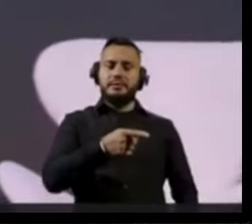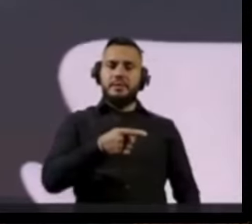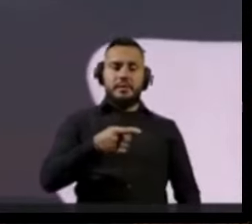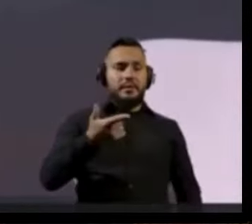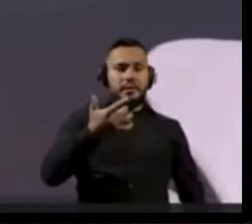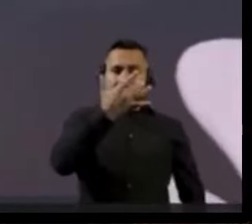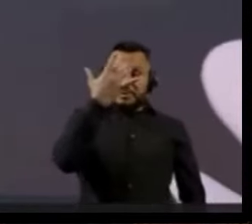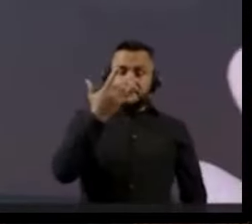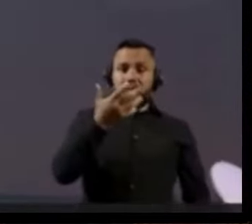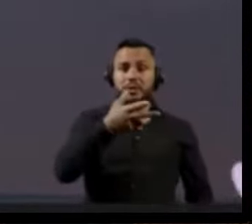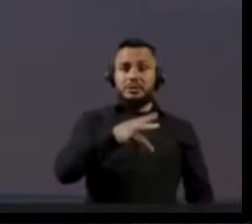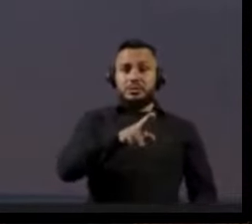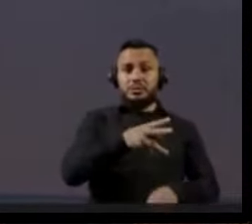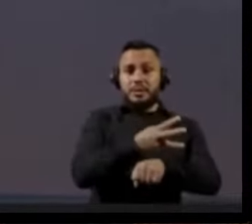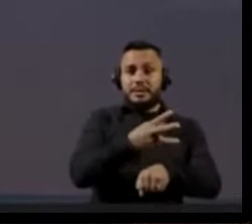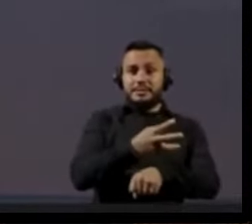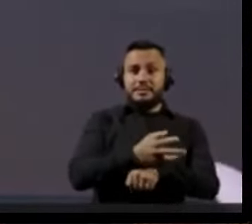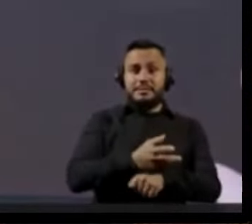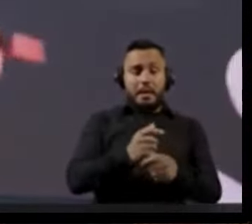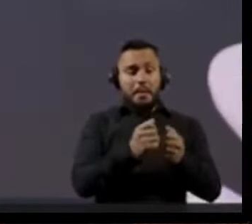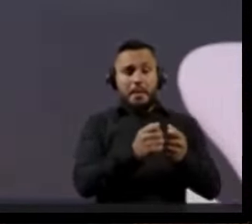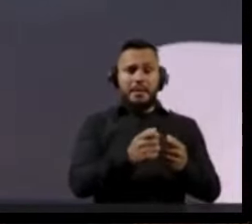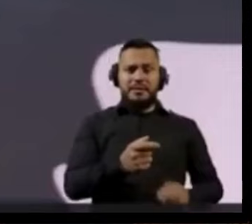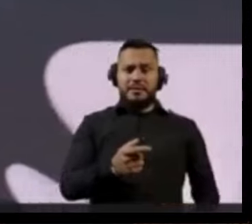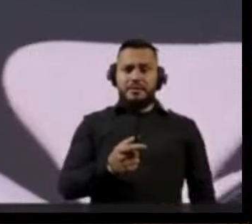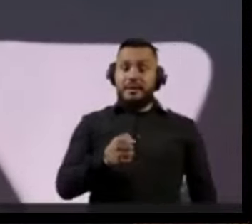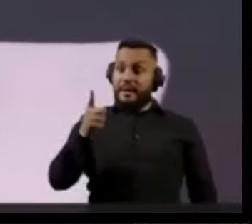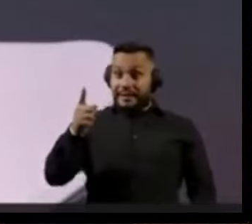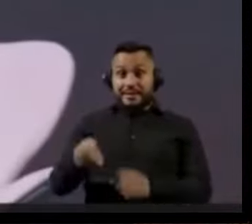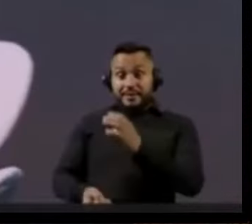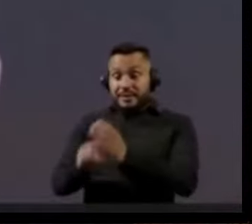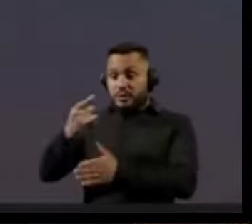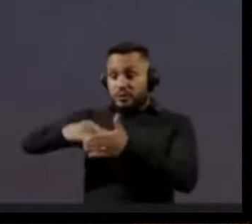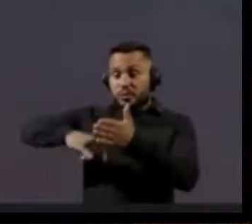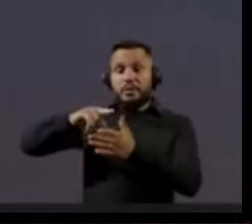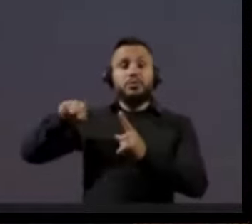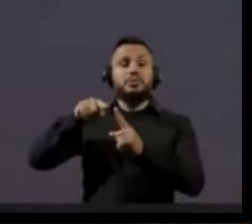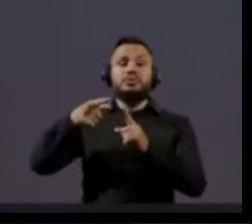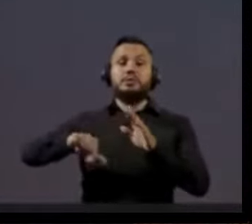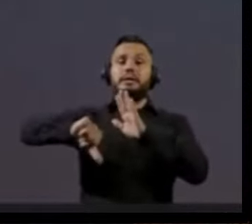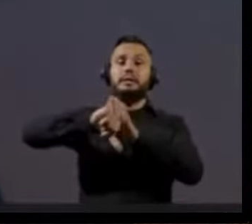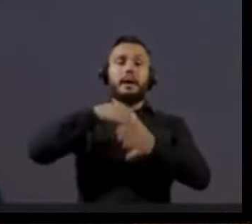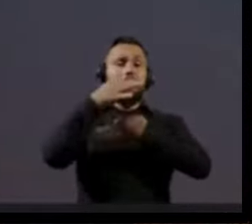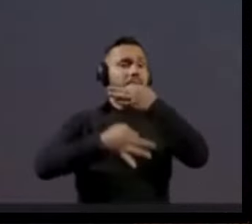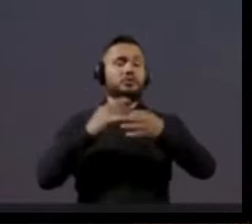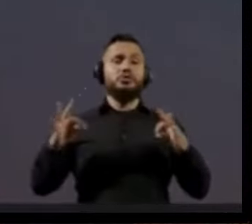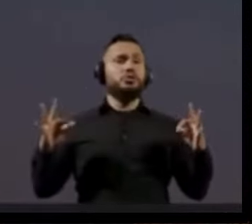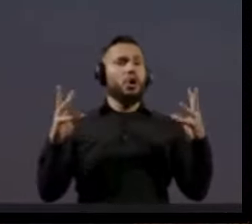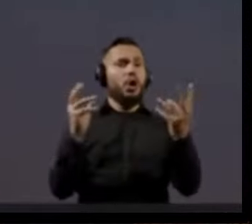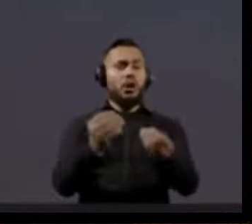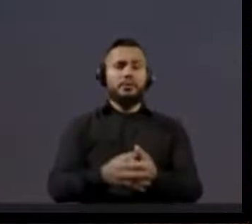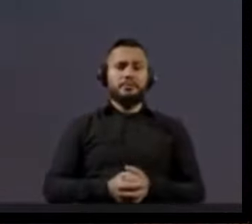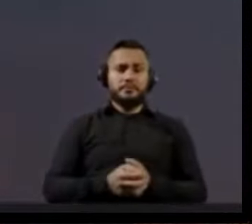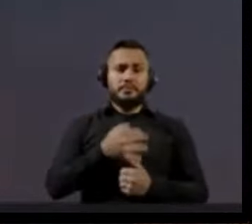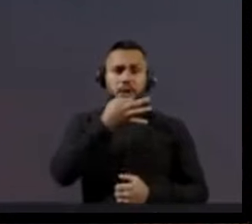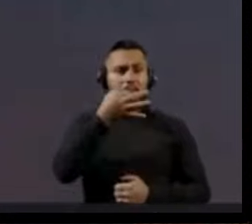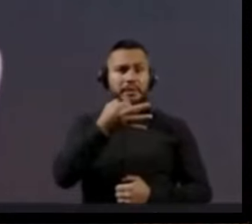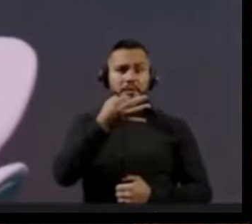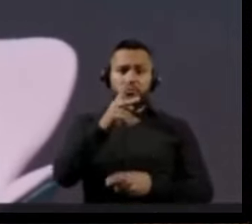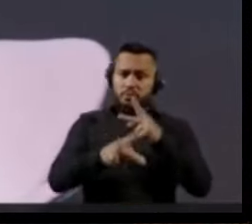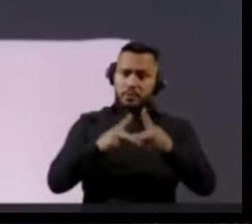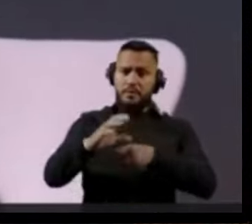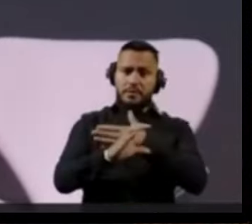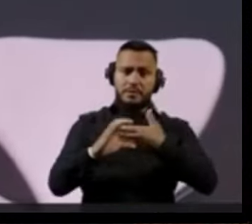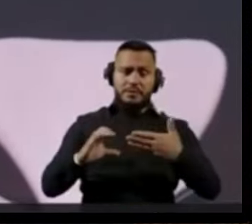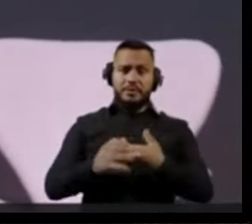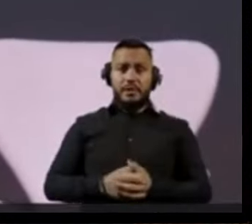estavam produzindo documentos para criminalizar a opinião de todos nós. A opinião do povo conservador. E